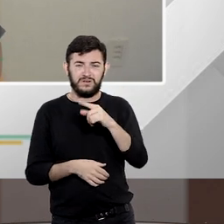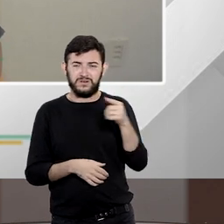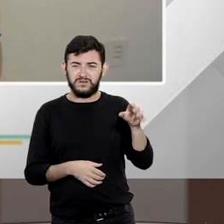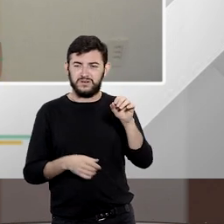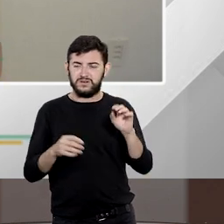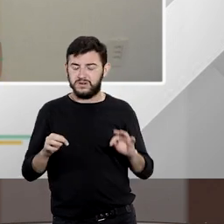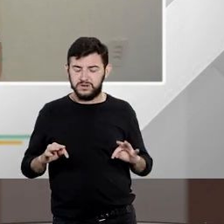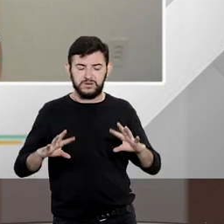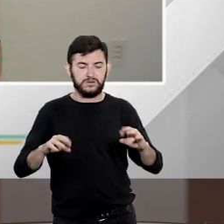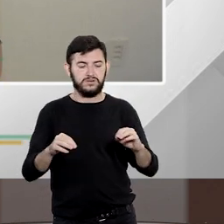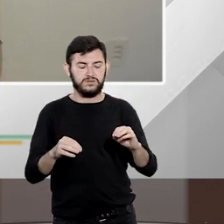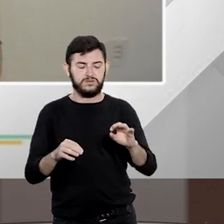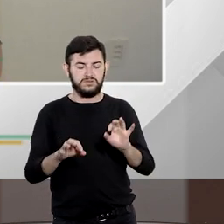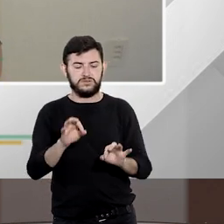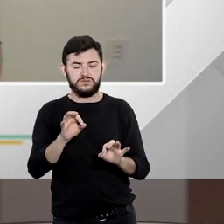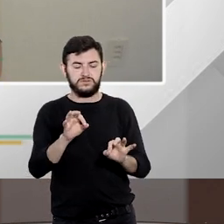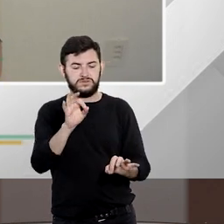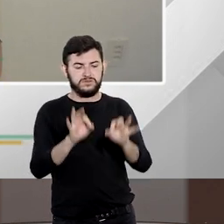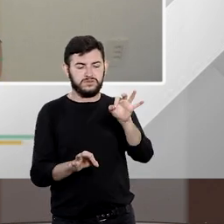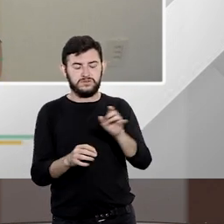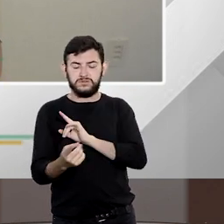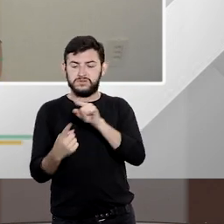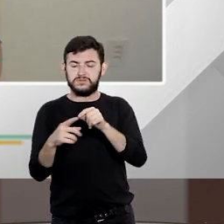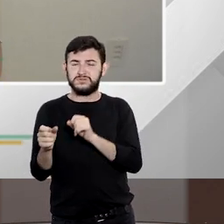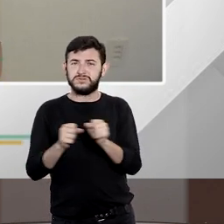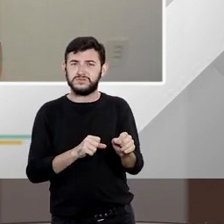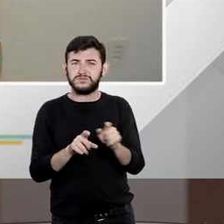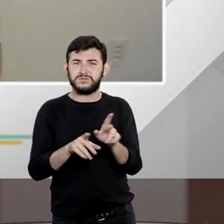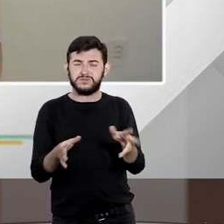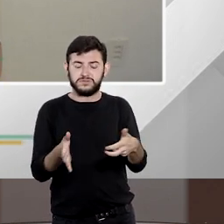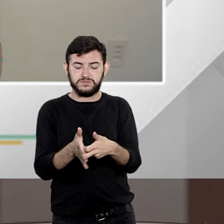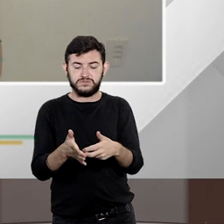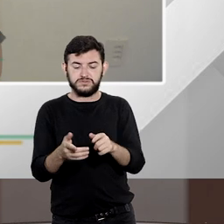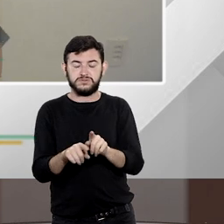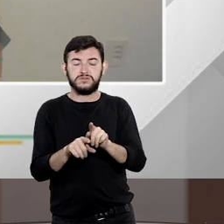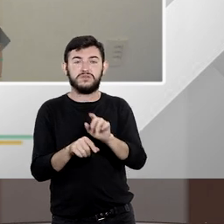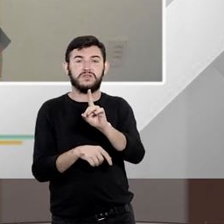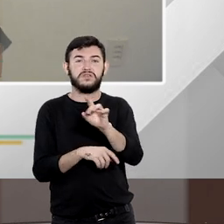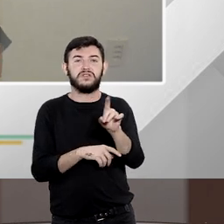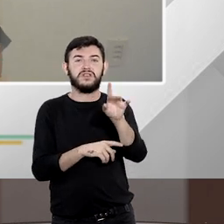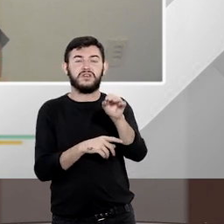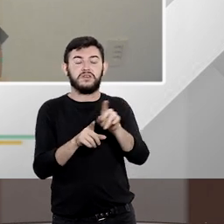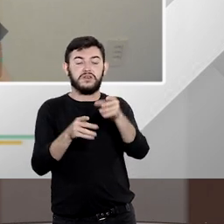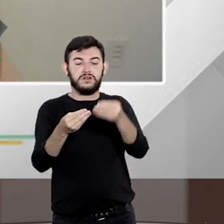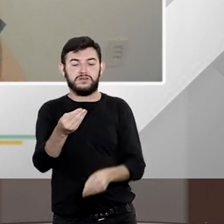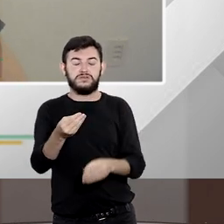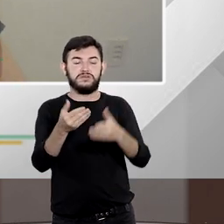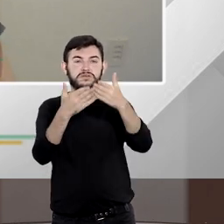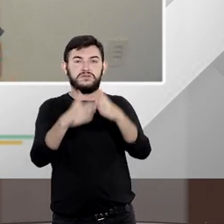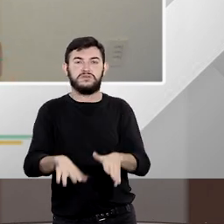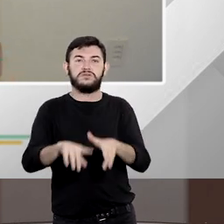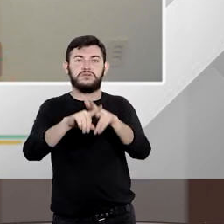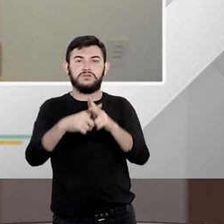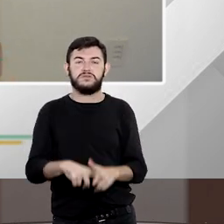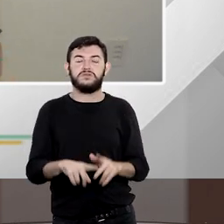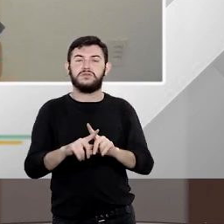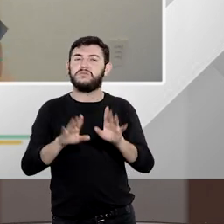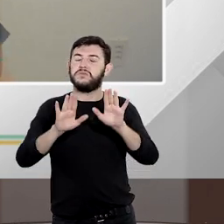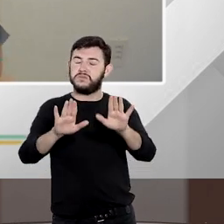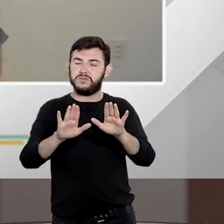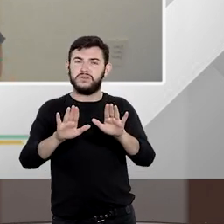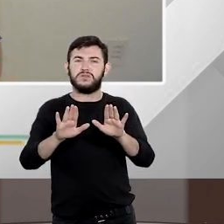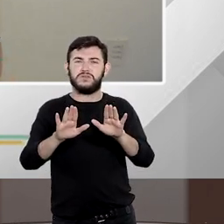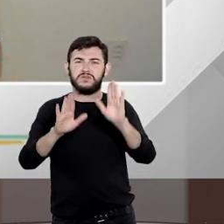judicial para que haja uma condenação em reparação de danos mas nesses casos ela já parte